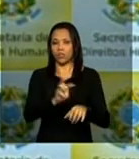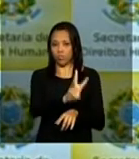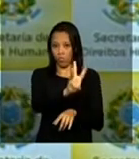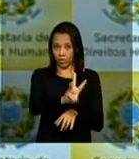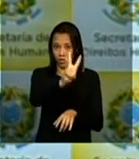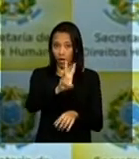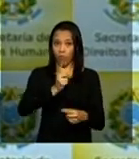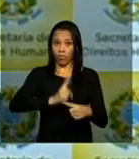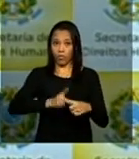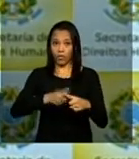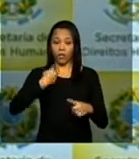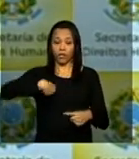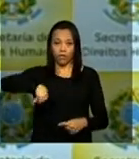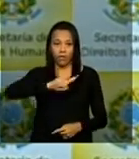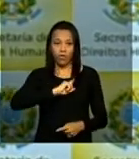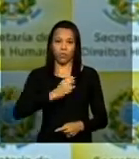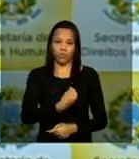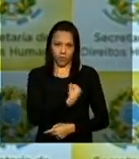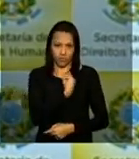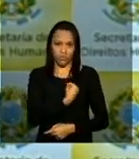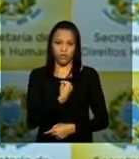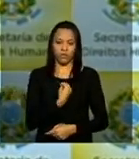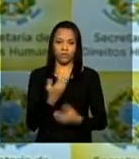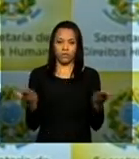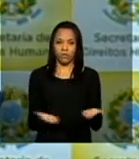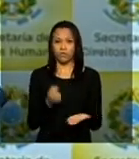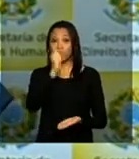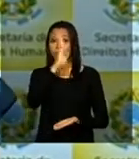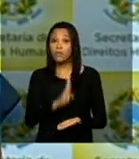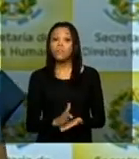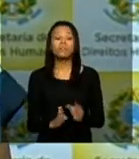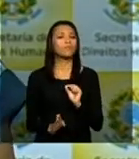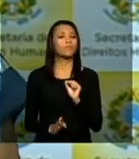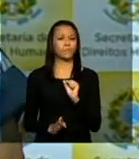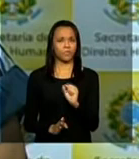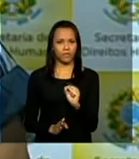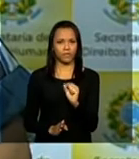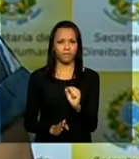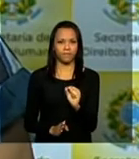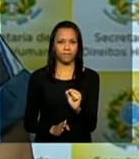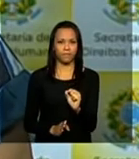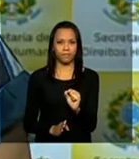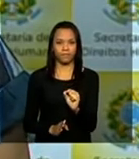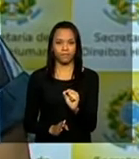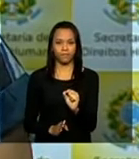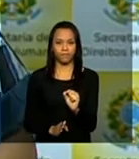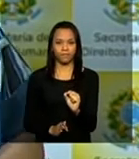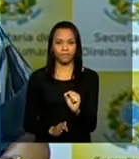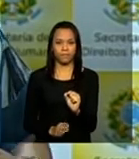nós estamos vivendo no Brasil hoje um momento de